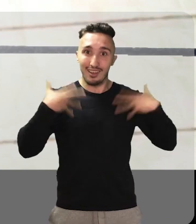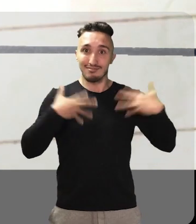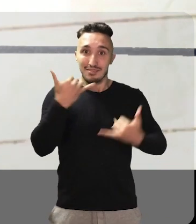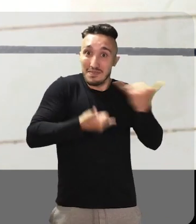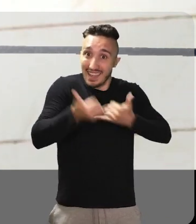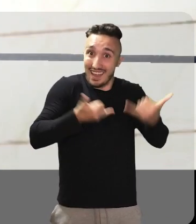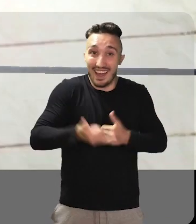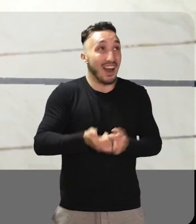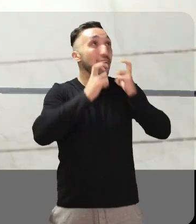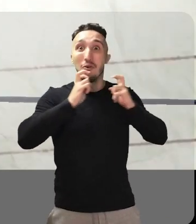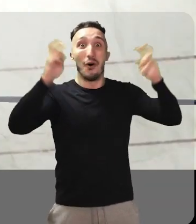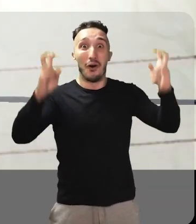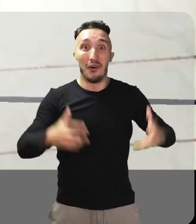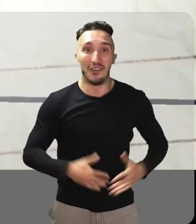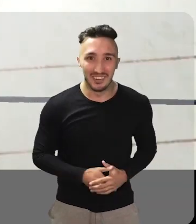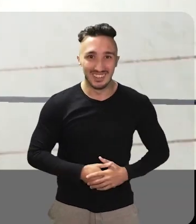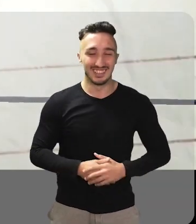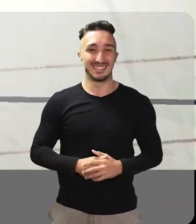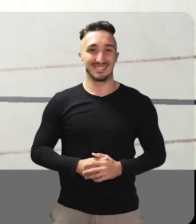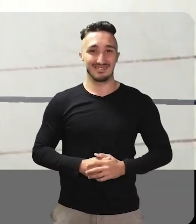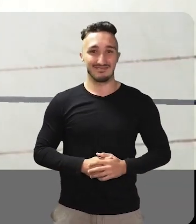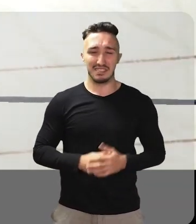direito de se divertir e de brincar! Uh!